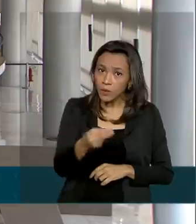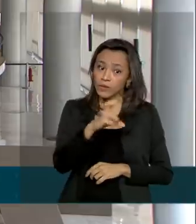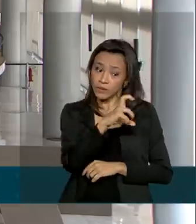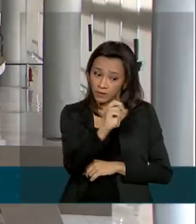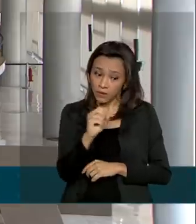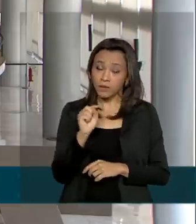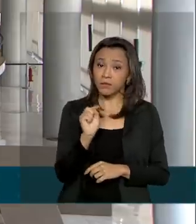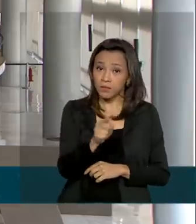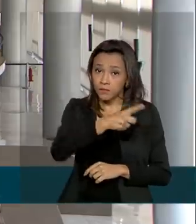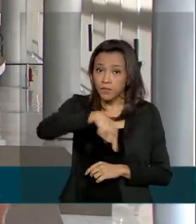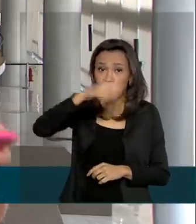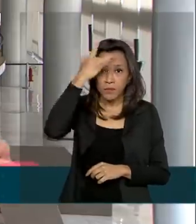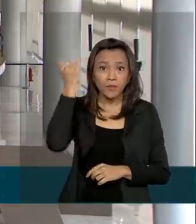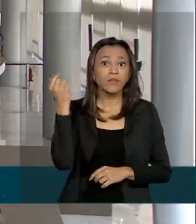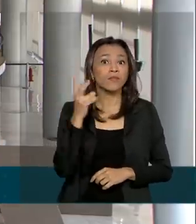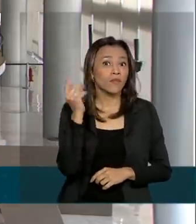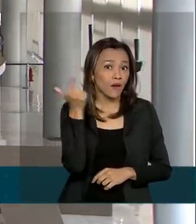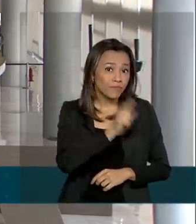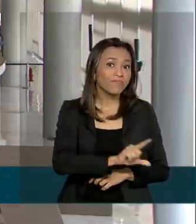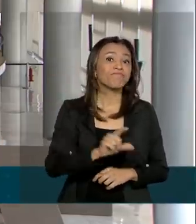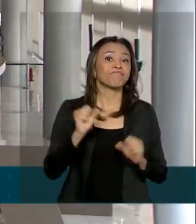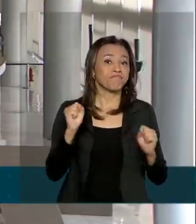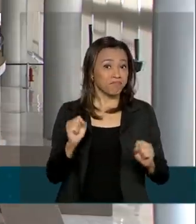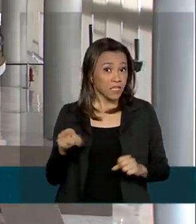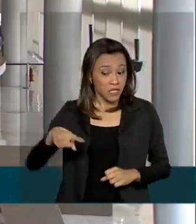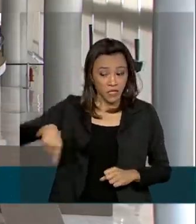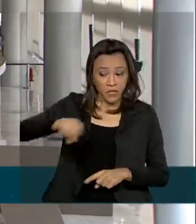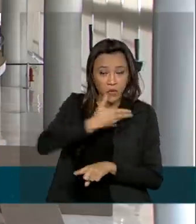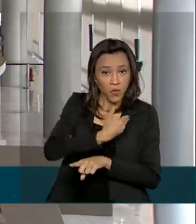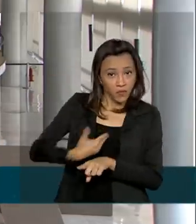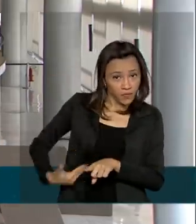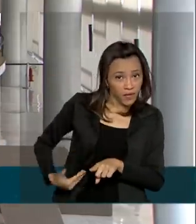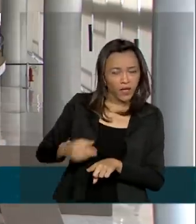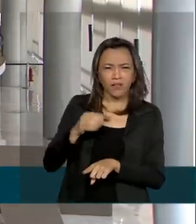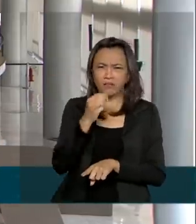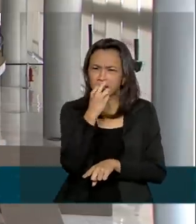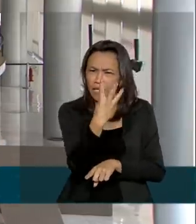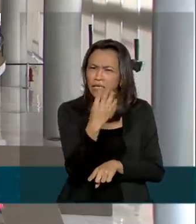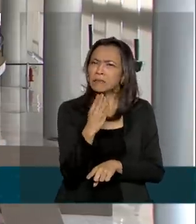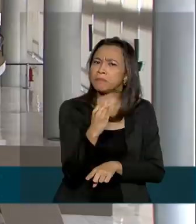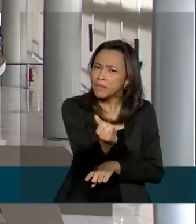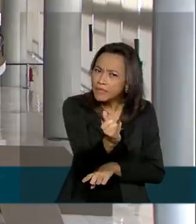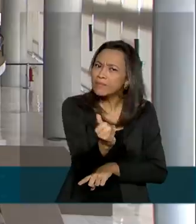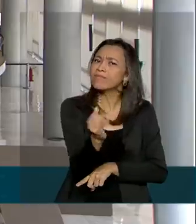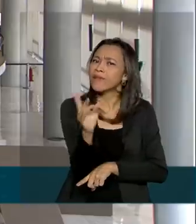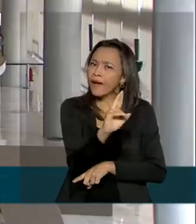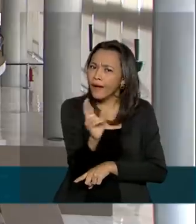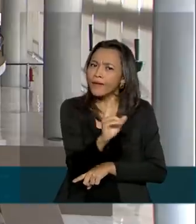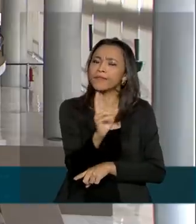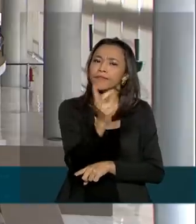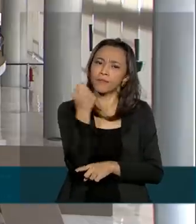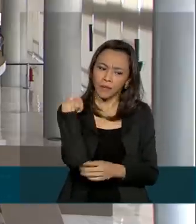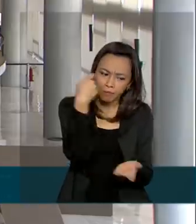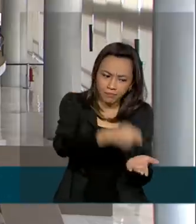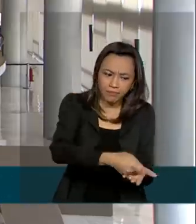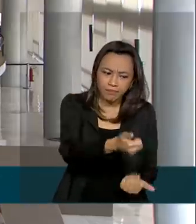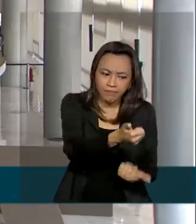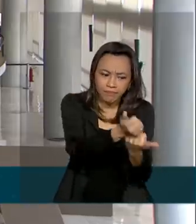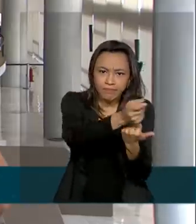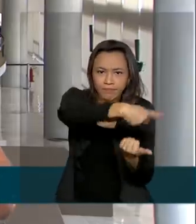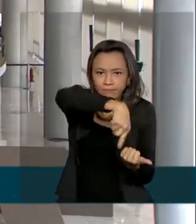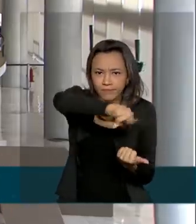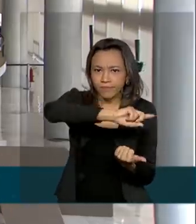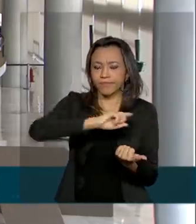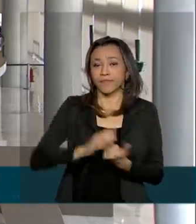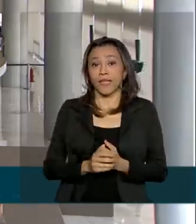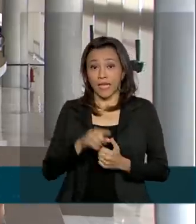trabalhadores sendo beneficiados e o governo liberando algo em torno de 3 bilhões de reais para honrar esses compromissos. Esses